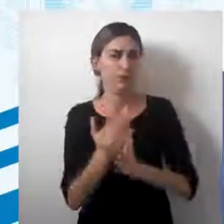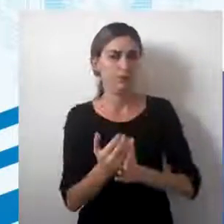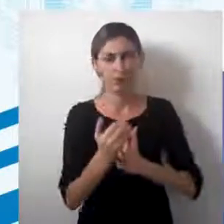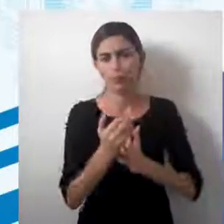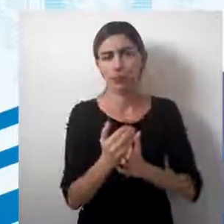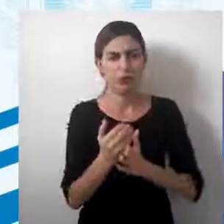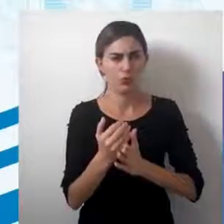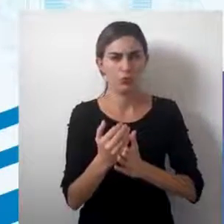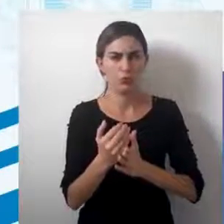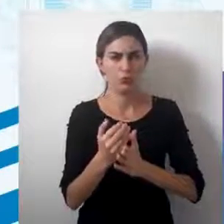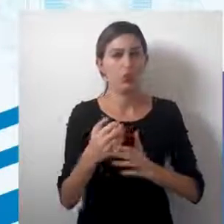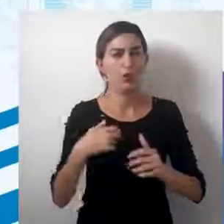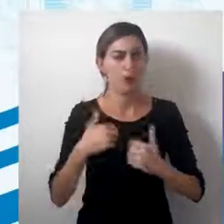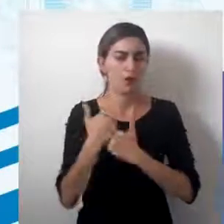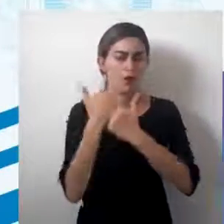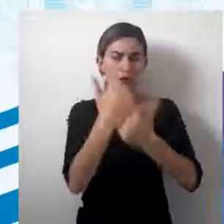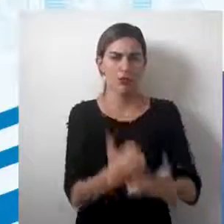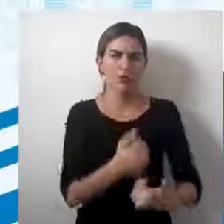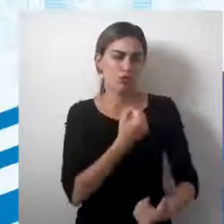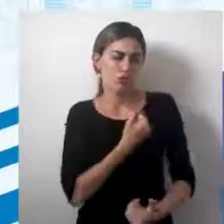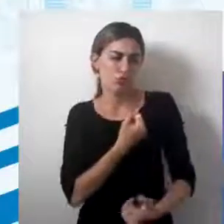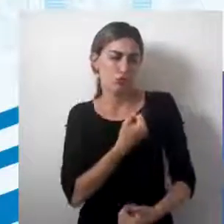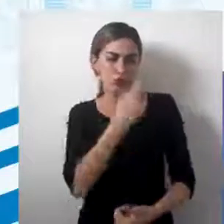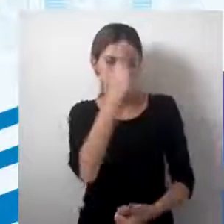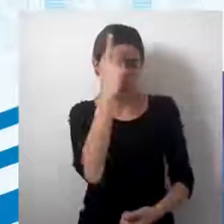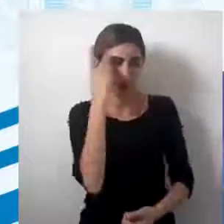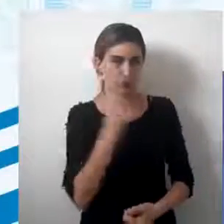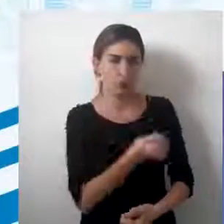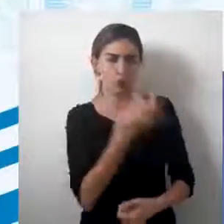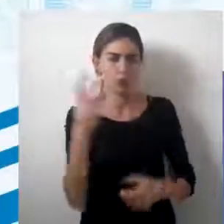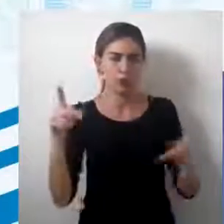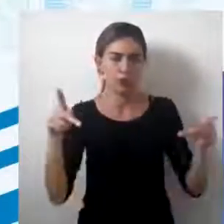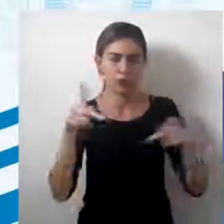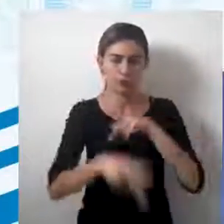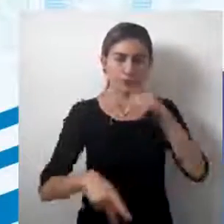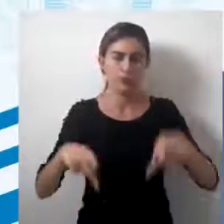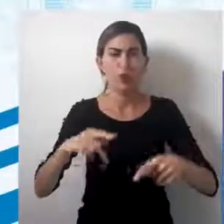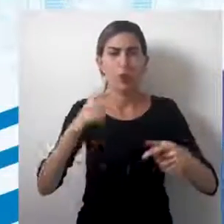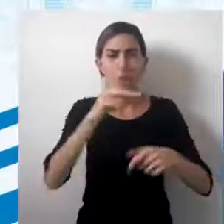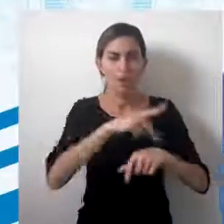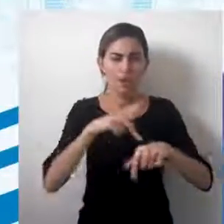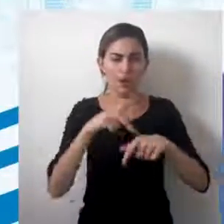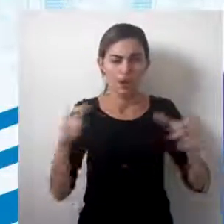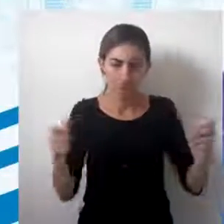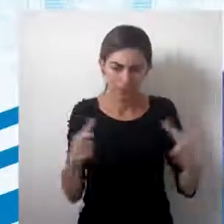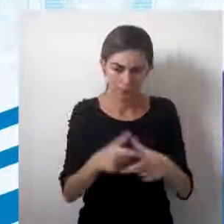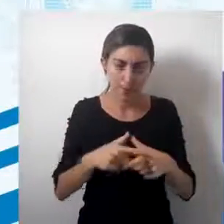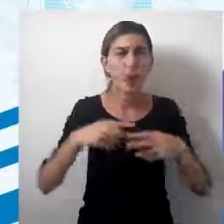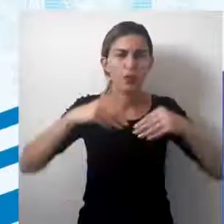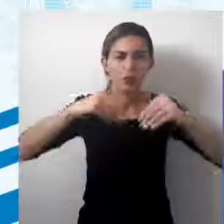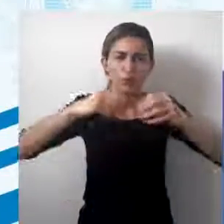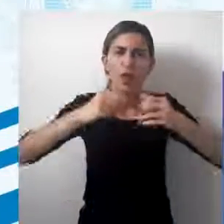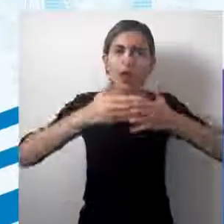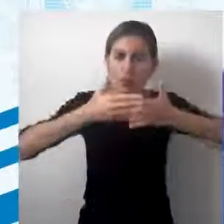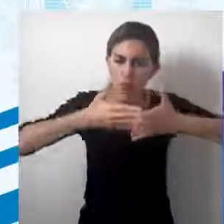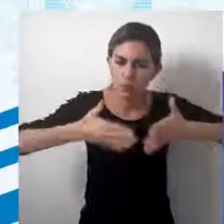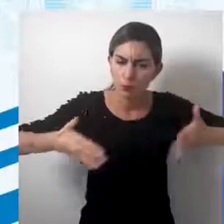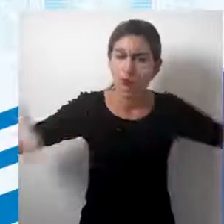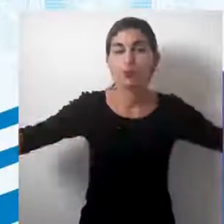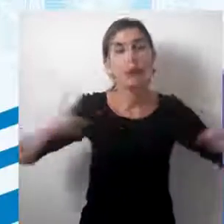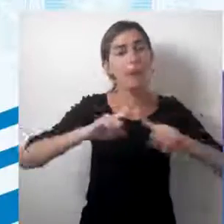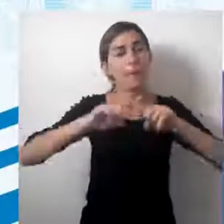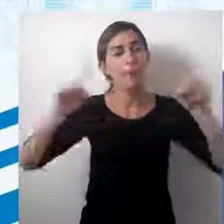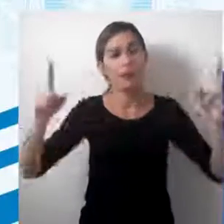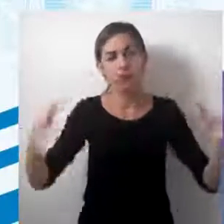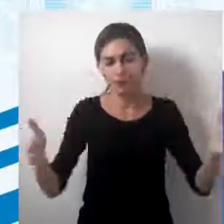representação espacial maior, representando esse número de população. Os países menos populosos, mesmo tendo territórios grandes, eles